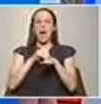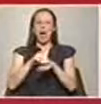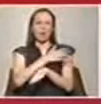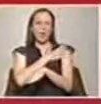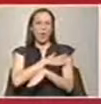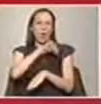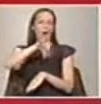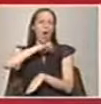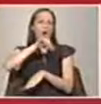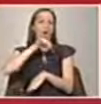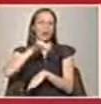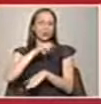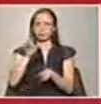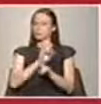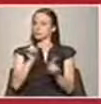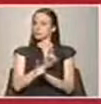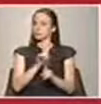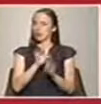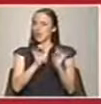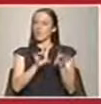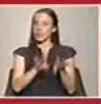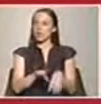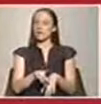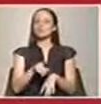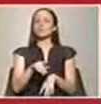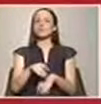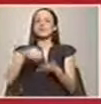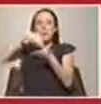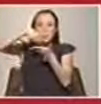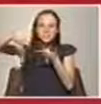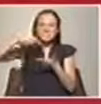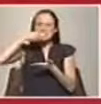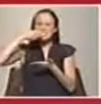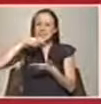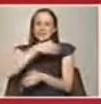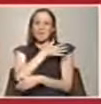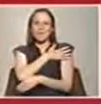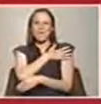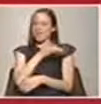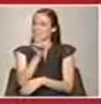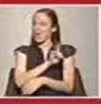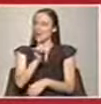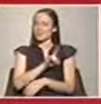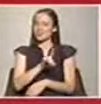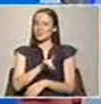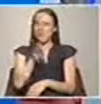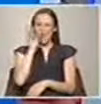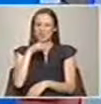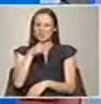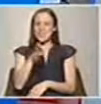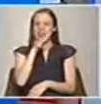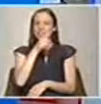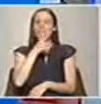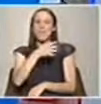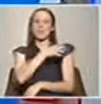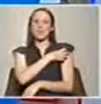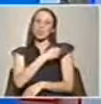manteigas, não é? Não devemos colocar isso nas queimaduras. de dentes, também não? Também não. Devemos dizer muito isso, não Que em caso de queimadura,